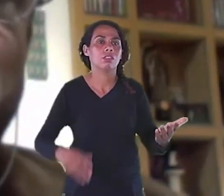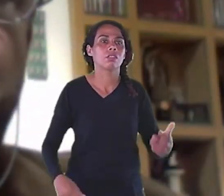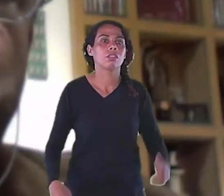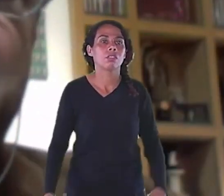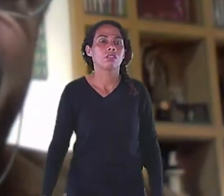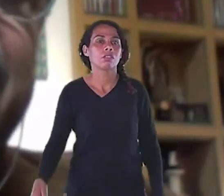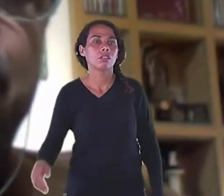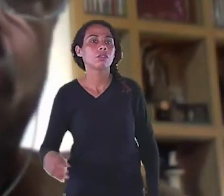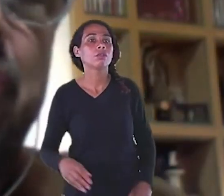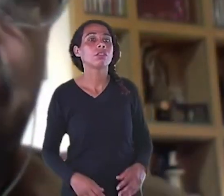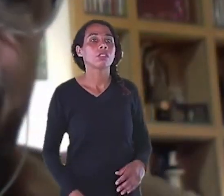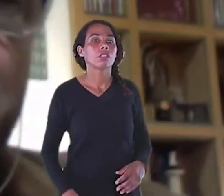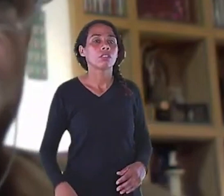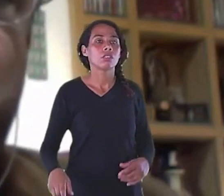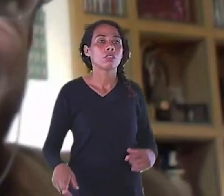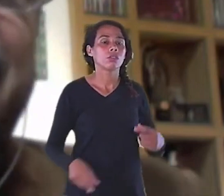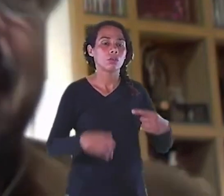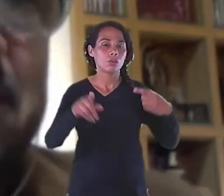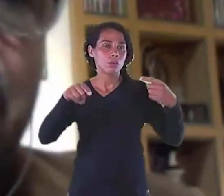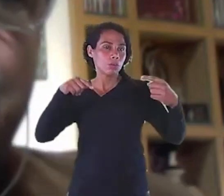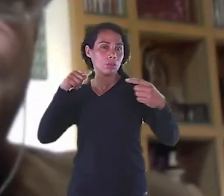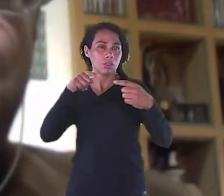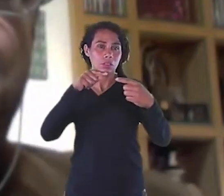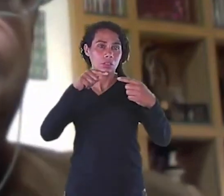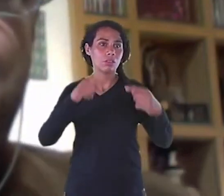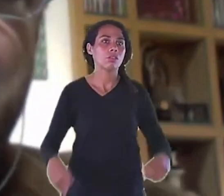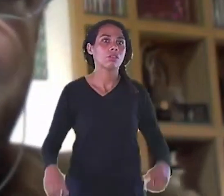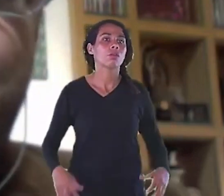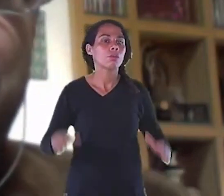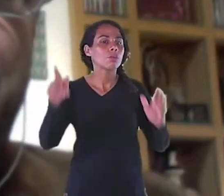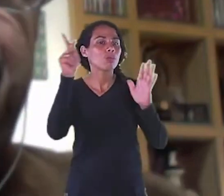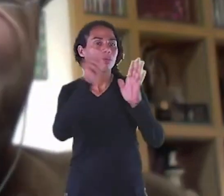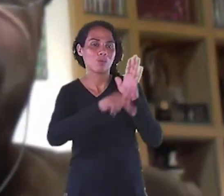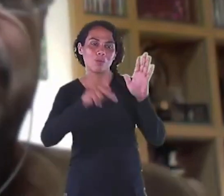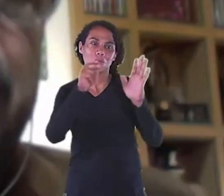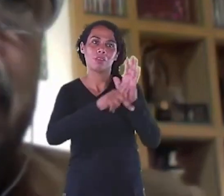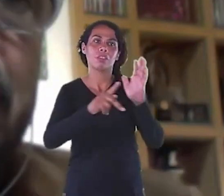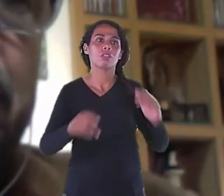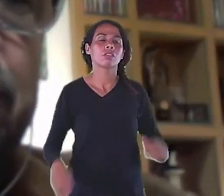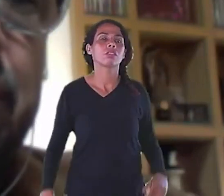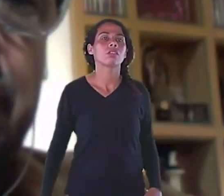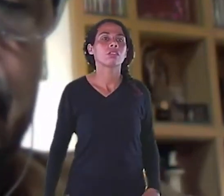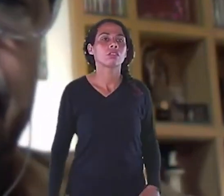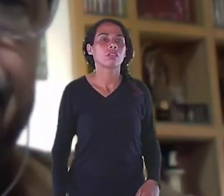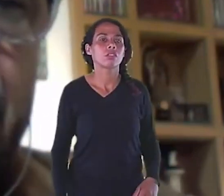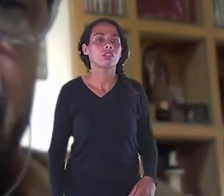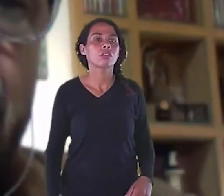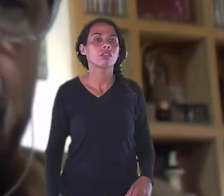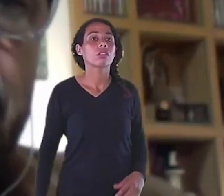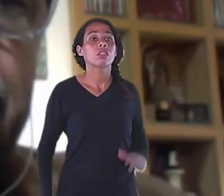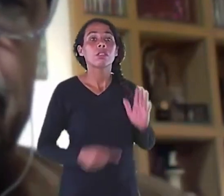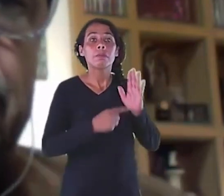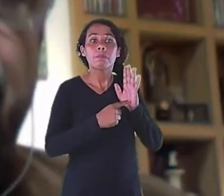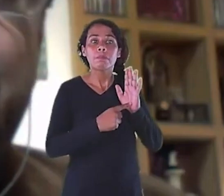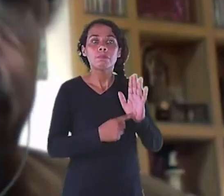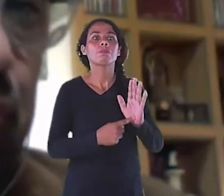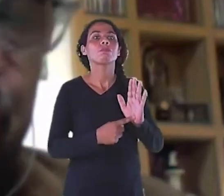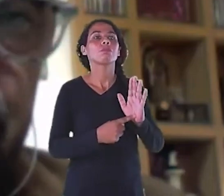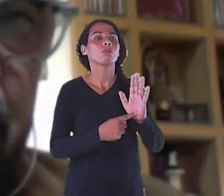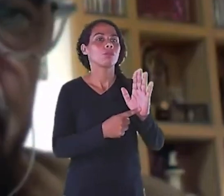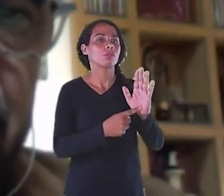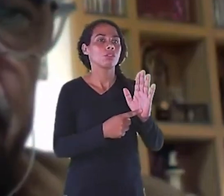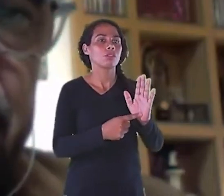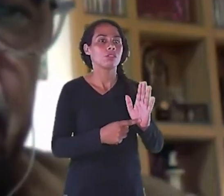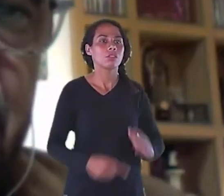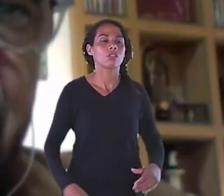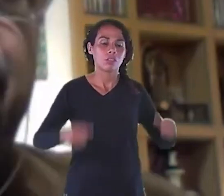O metaprojeto Vai além do projeto Ele pode criar Uma tendência Uma nova forma De De ver o